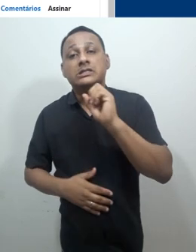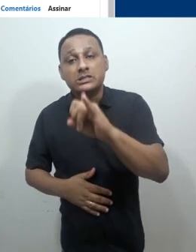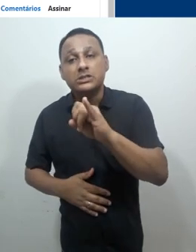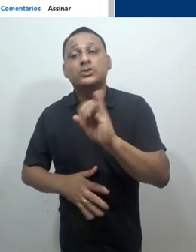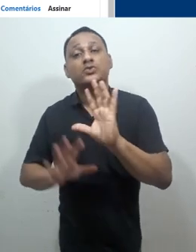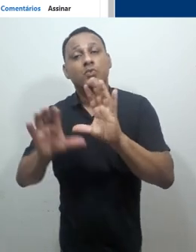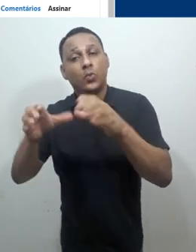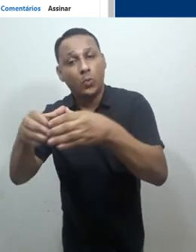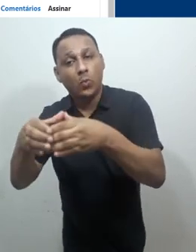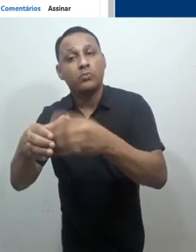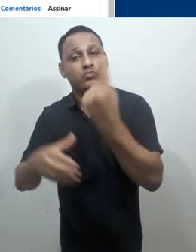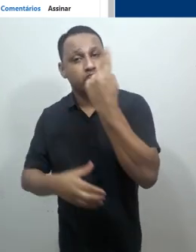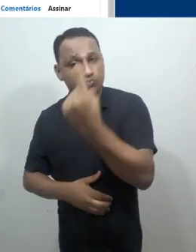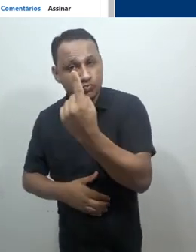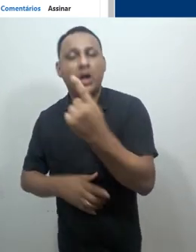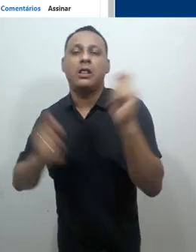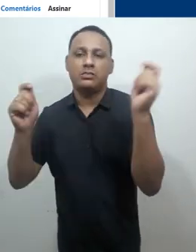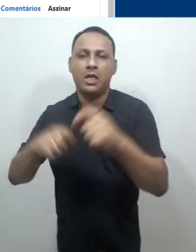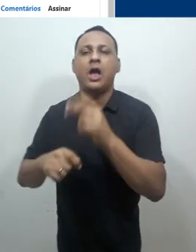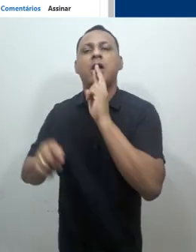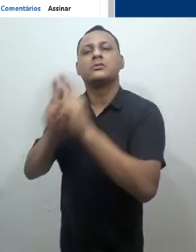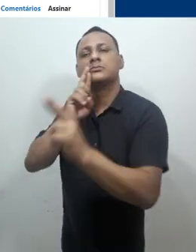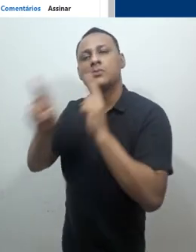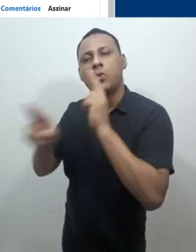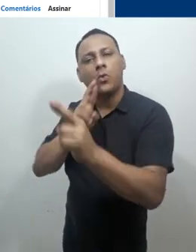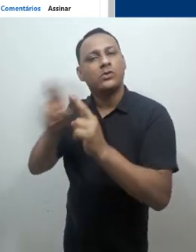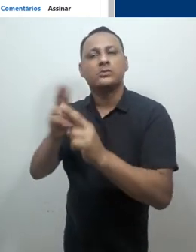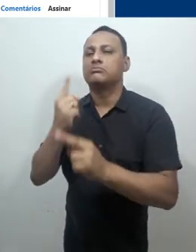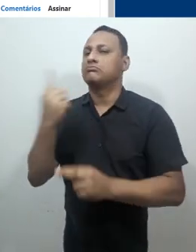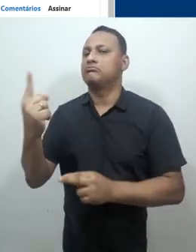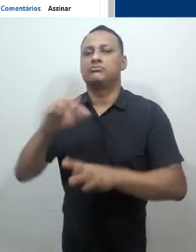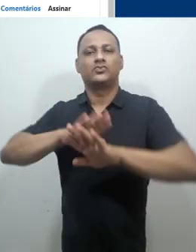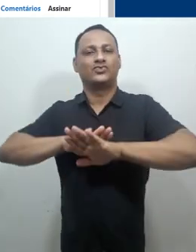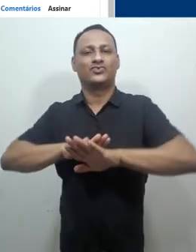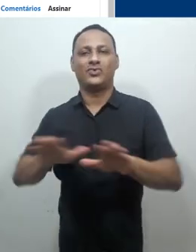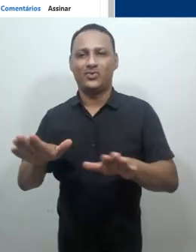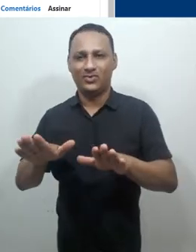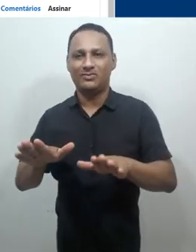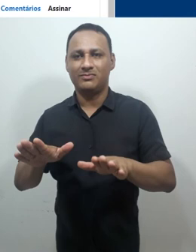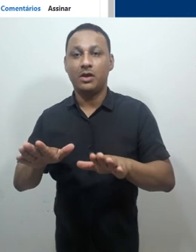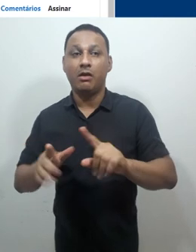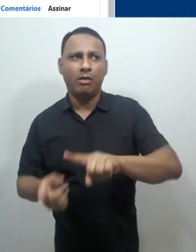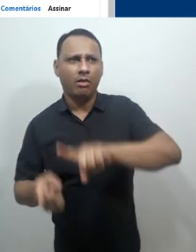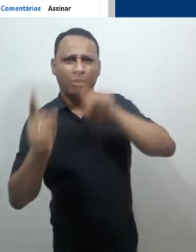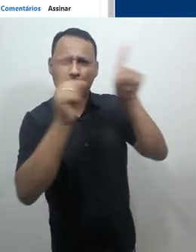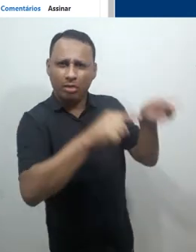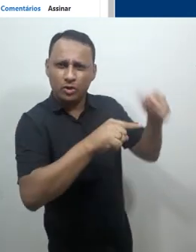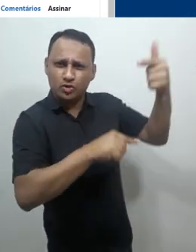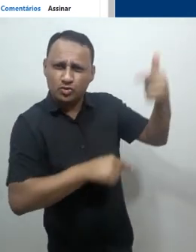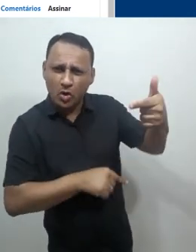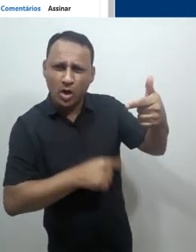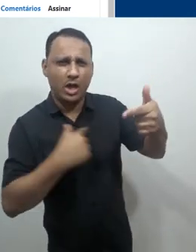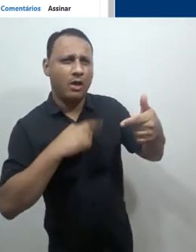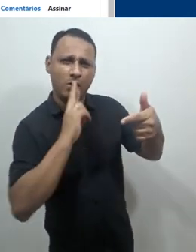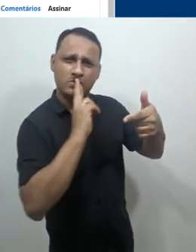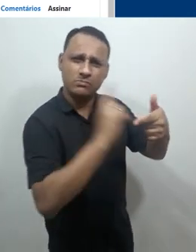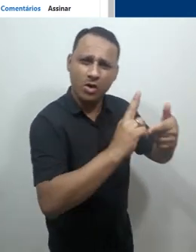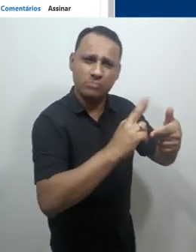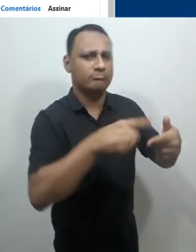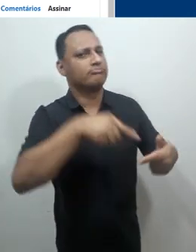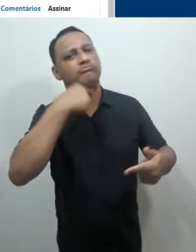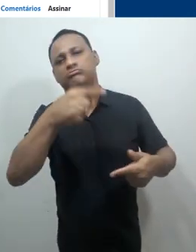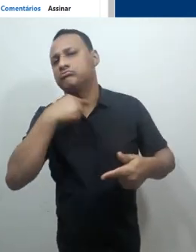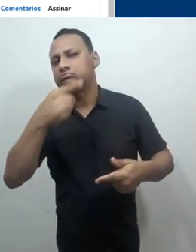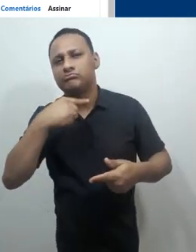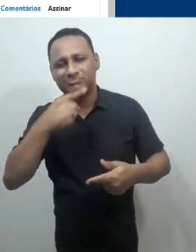só pode responder a tópicos que pertencem ao grupo 1. Como exemplo, tomemos essa mensagem, esse tópico,